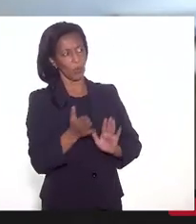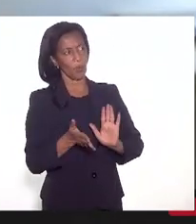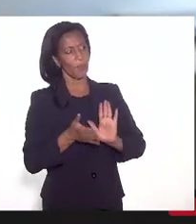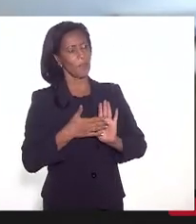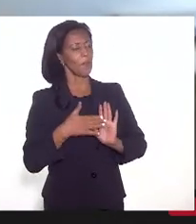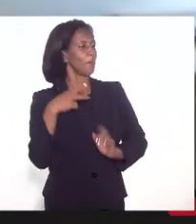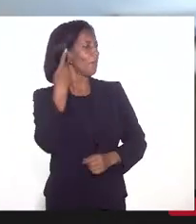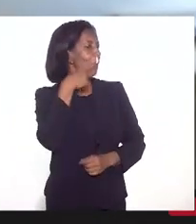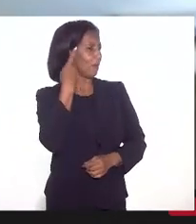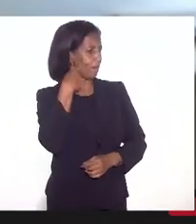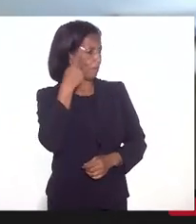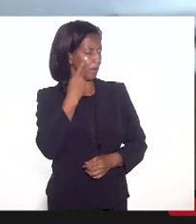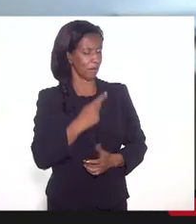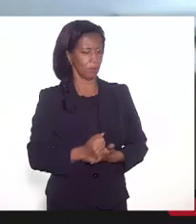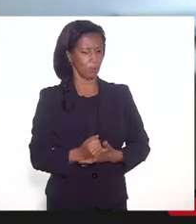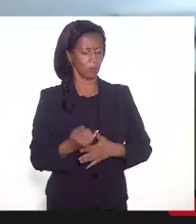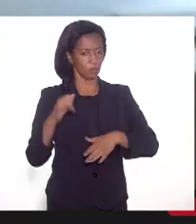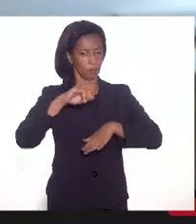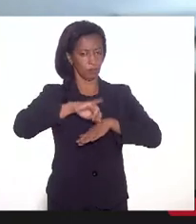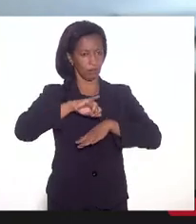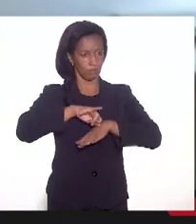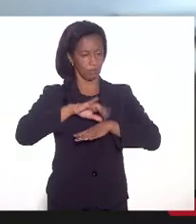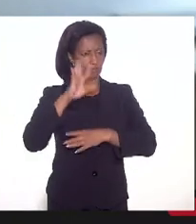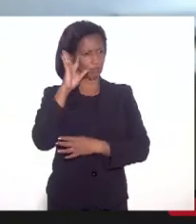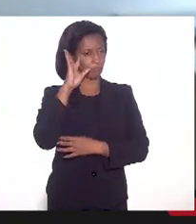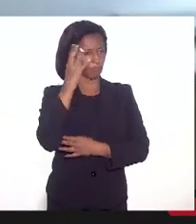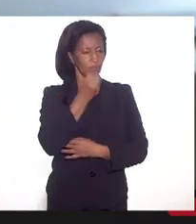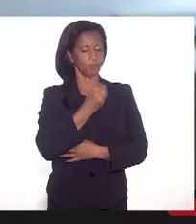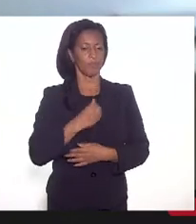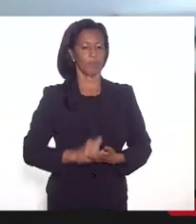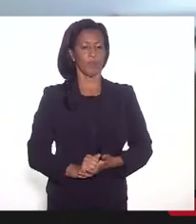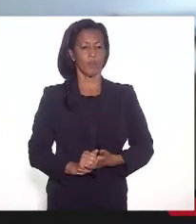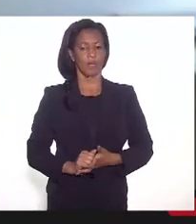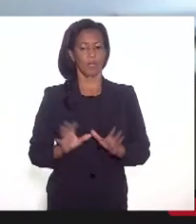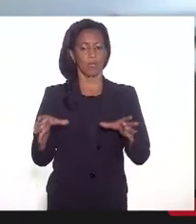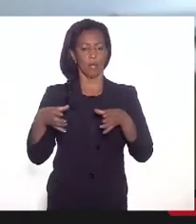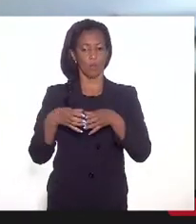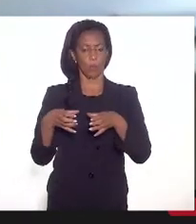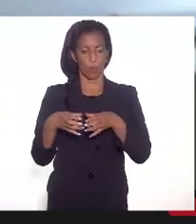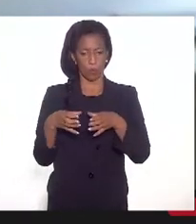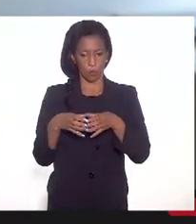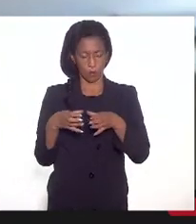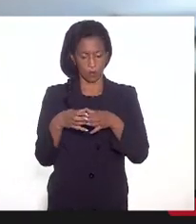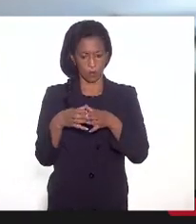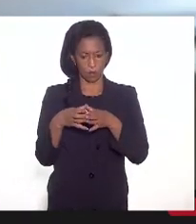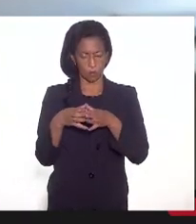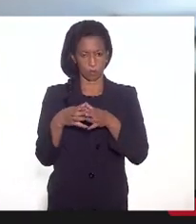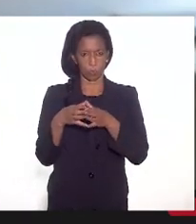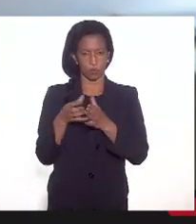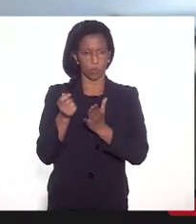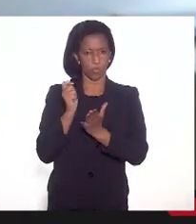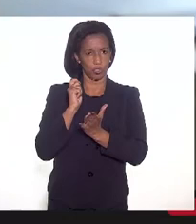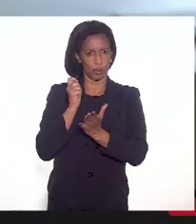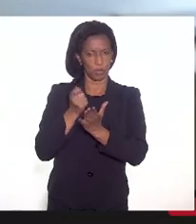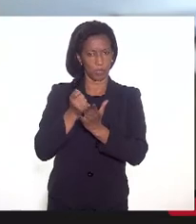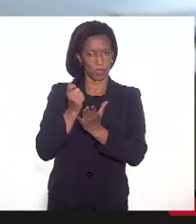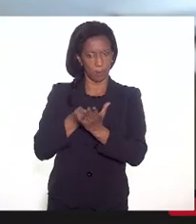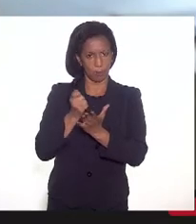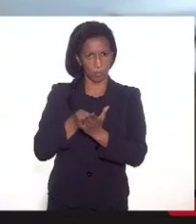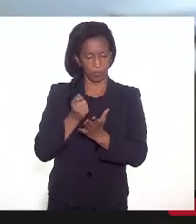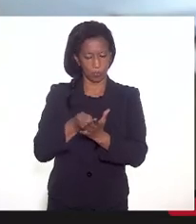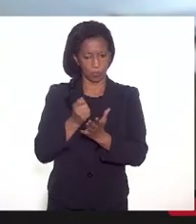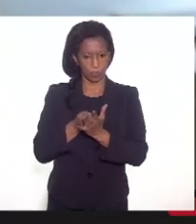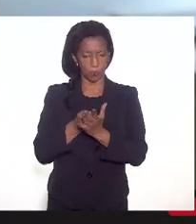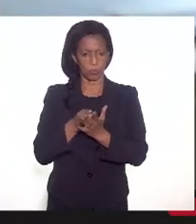Fluminense decidiu, através de deliberação da Comissão de Precutação, conhecer de uma